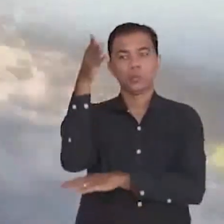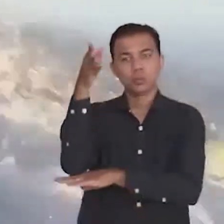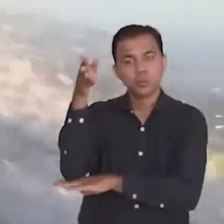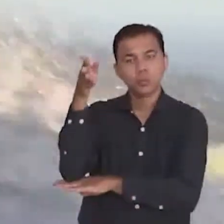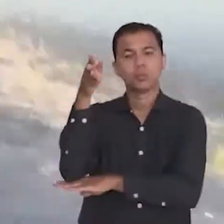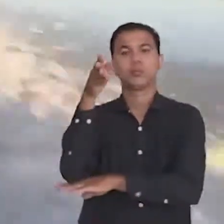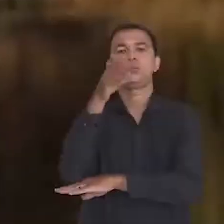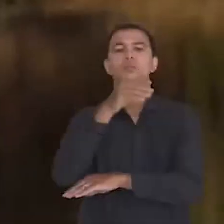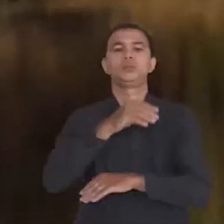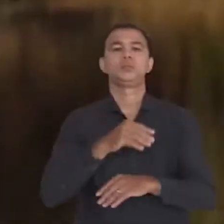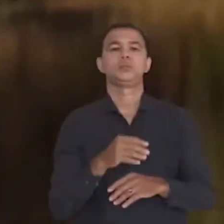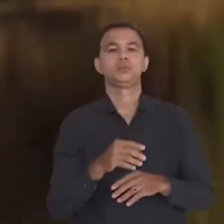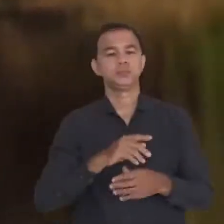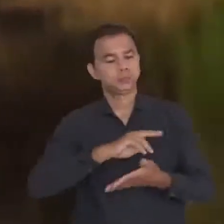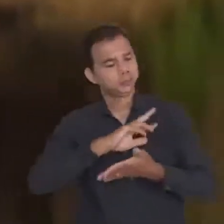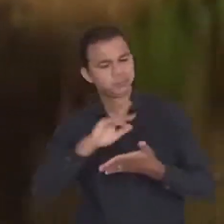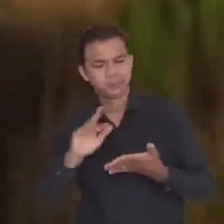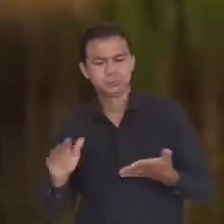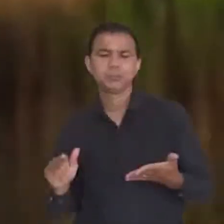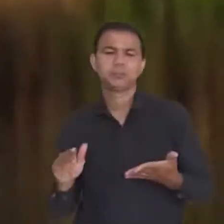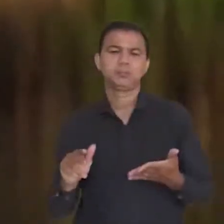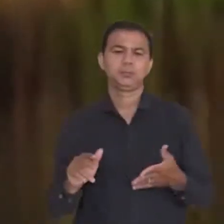melhora o movimento nas pousadas.